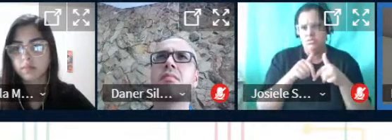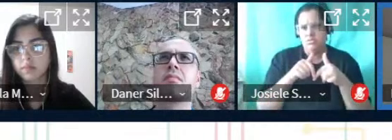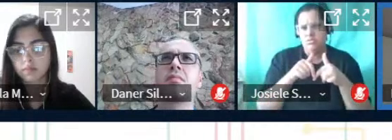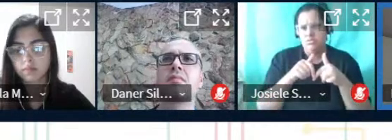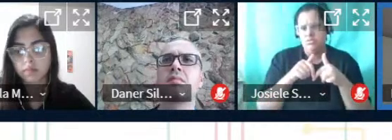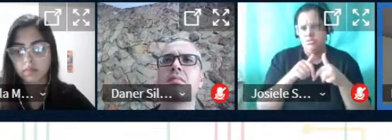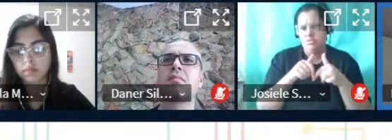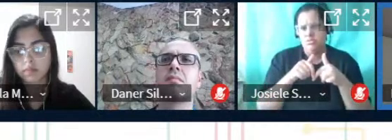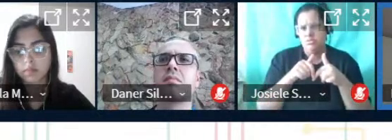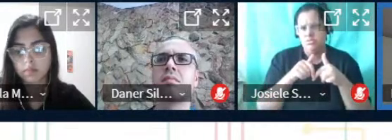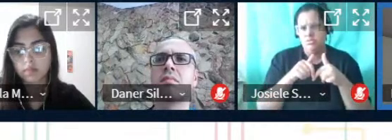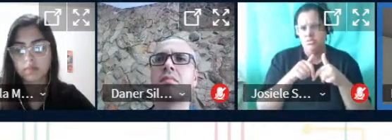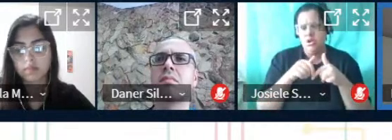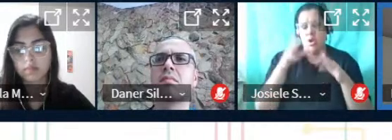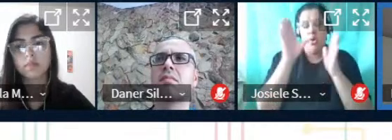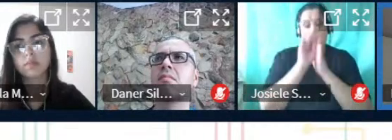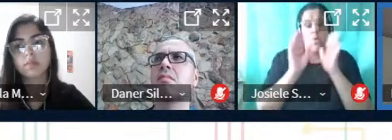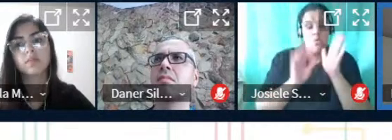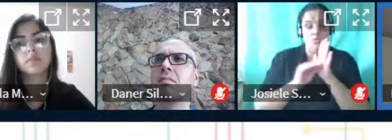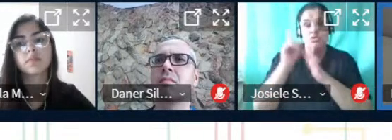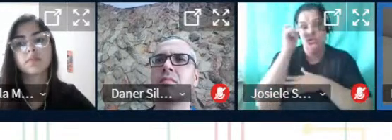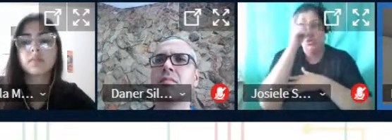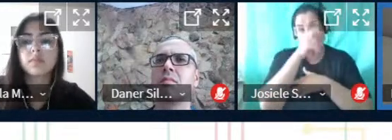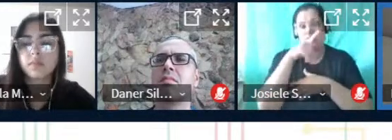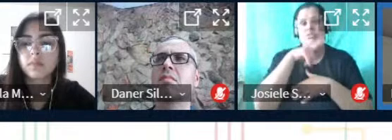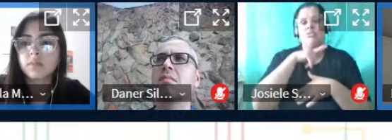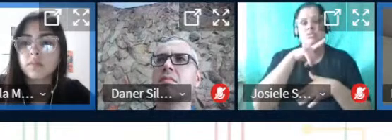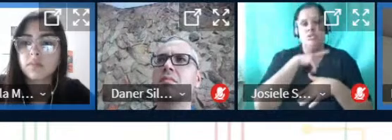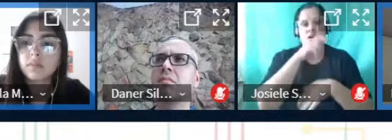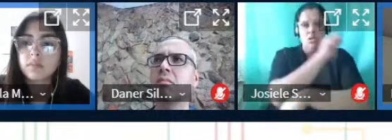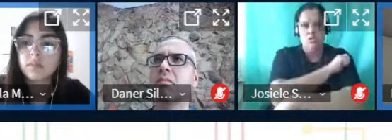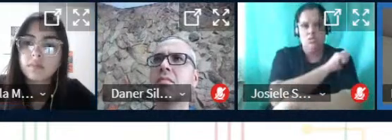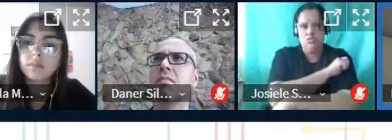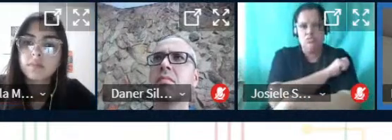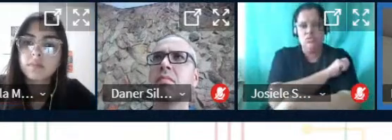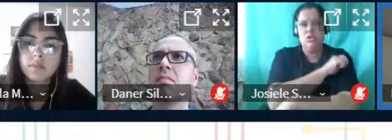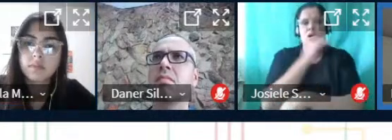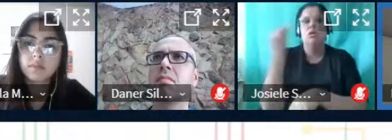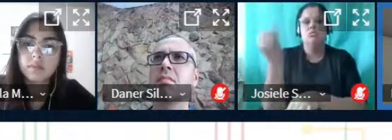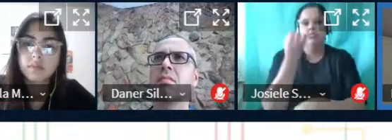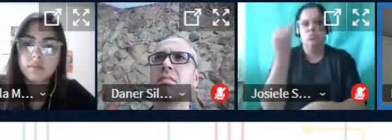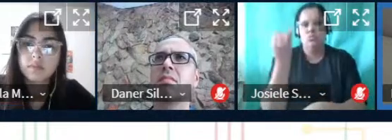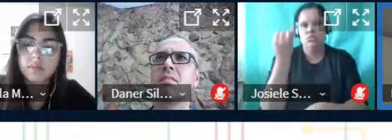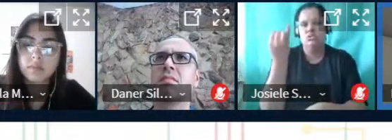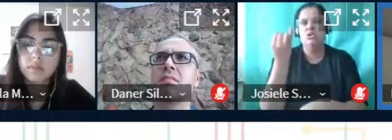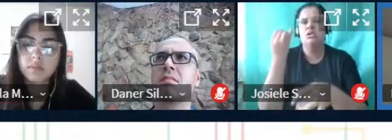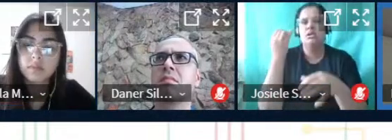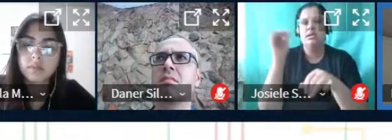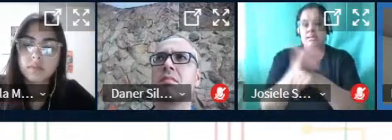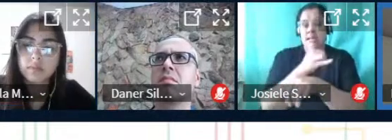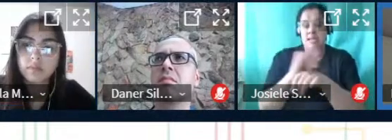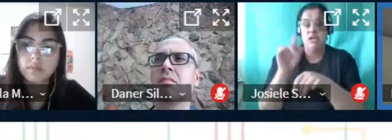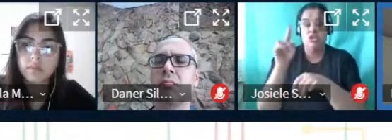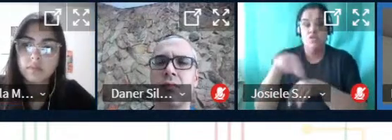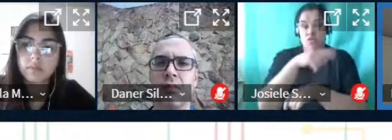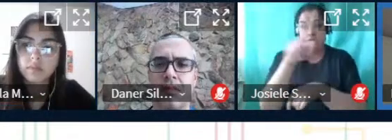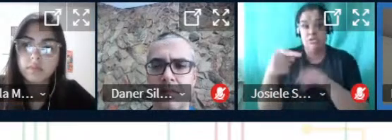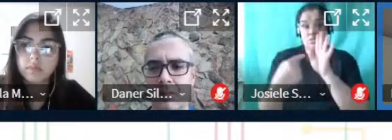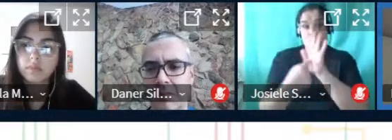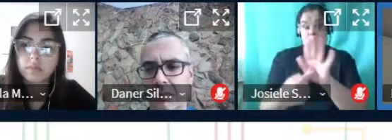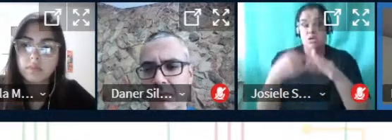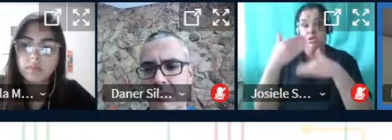em cima do conteúdo dada a dificuldade que o aluno tinha então eu acho muito importante essas ferramentas que vocês trouxeram e desenvolvem